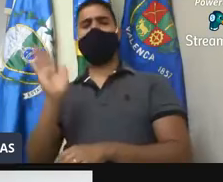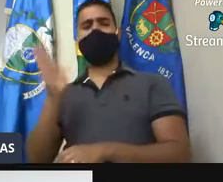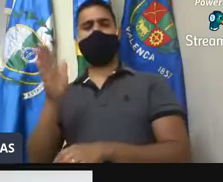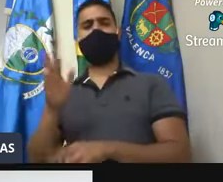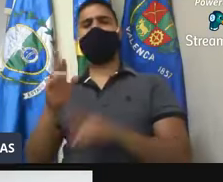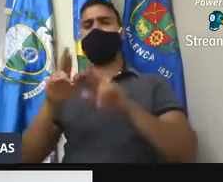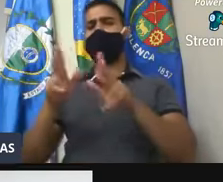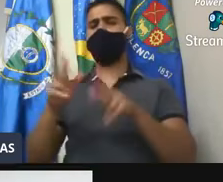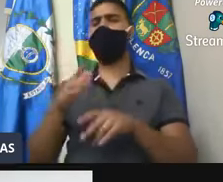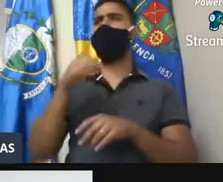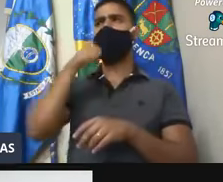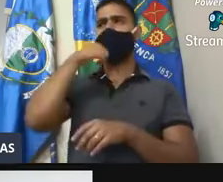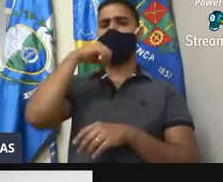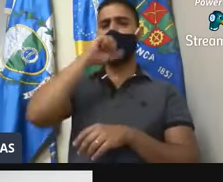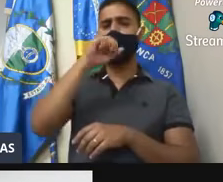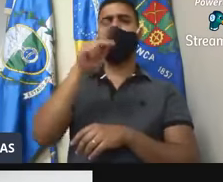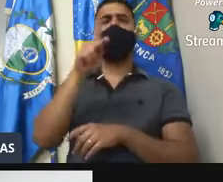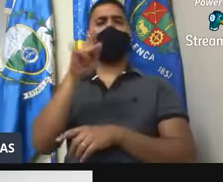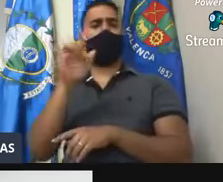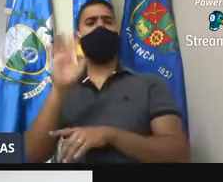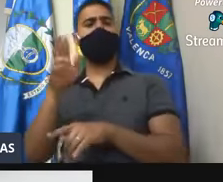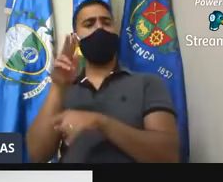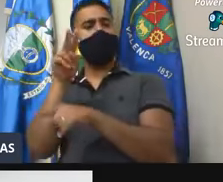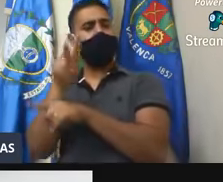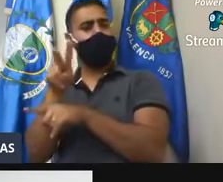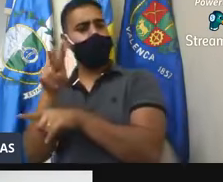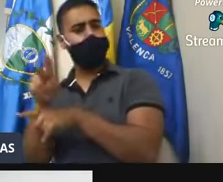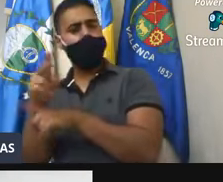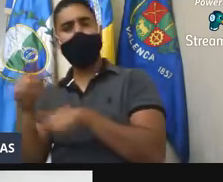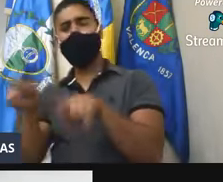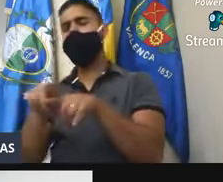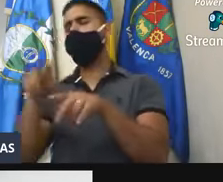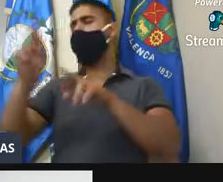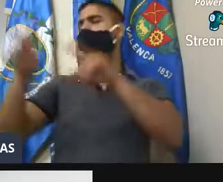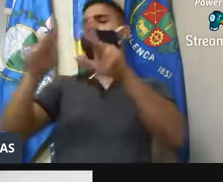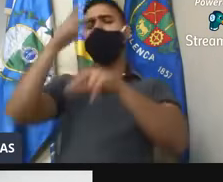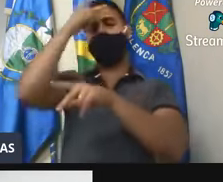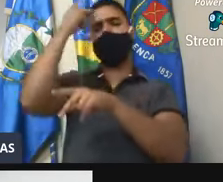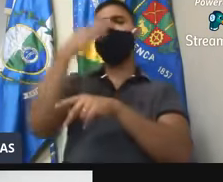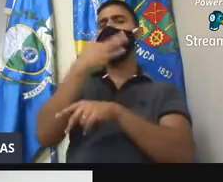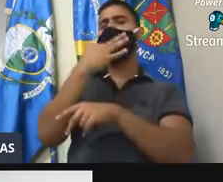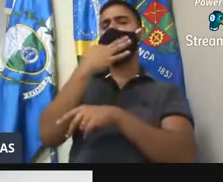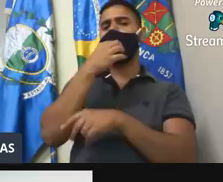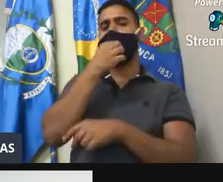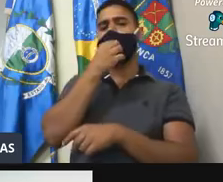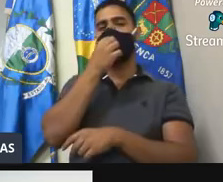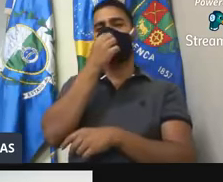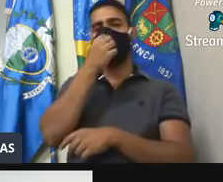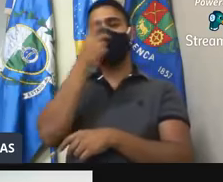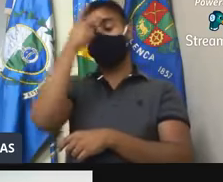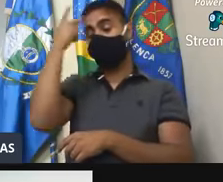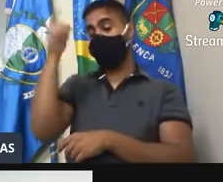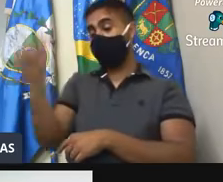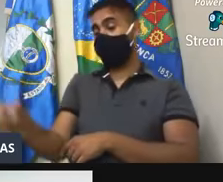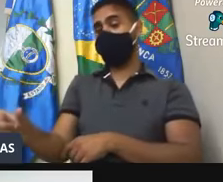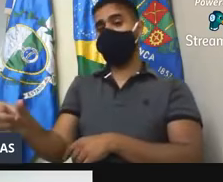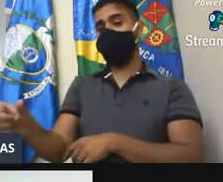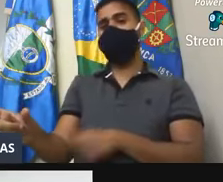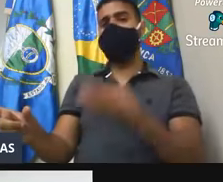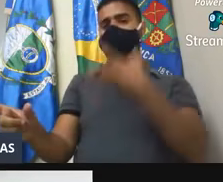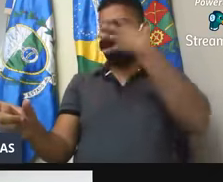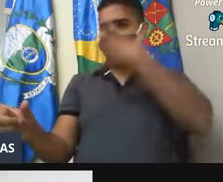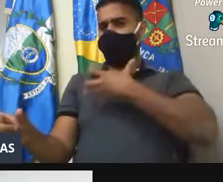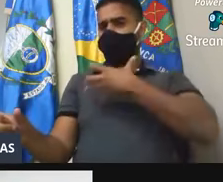vai ver minha mãe, meu pai e muitas outras pessoas que a gente conhece. Então é um homem íntegro. Agora, fazer